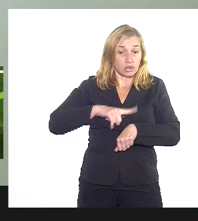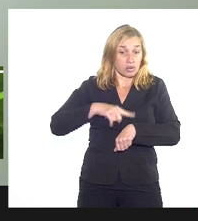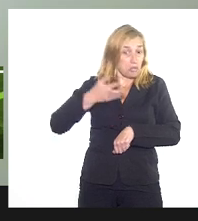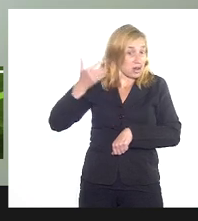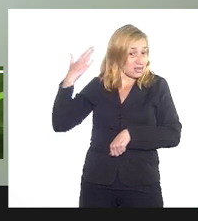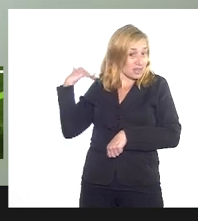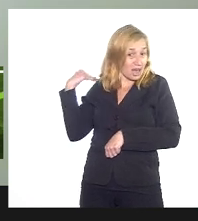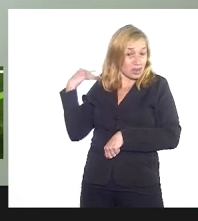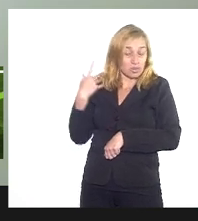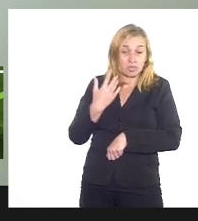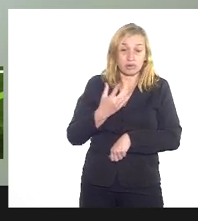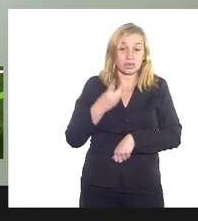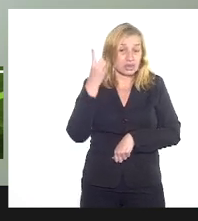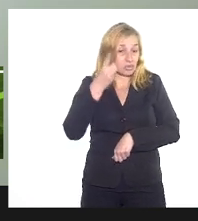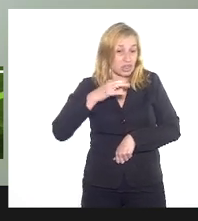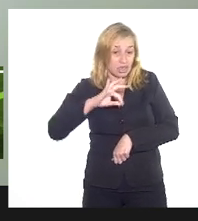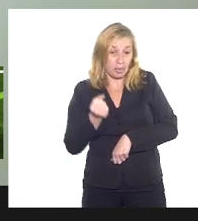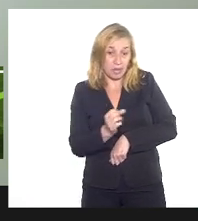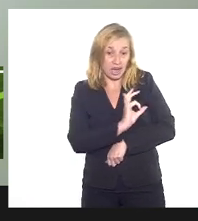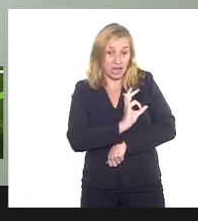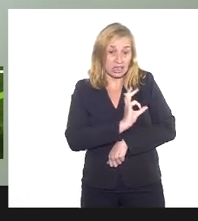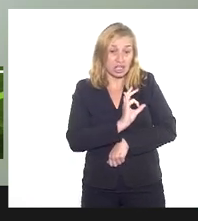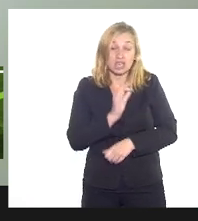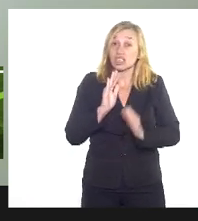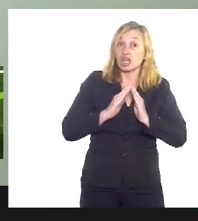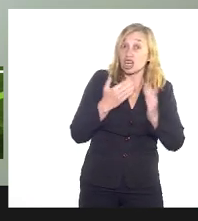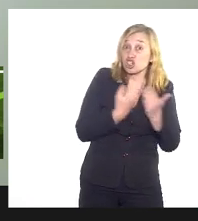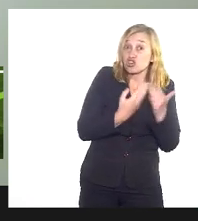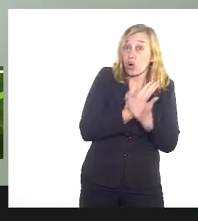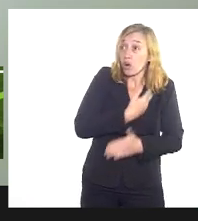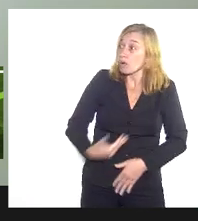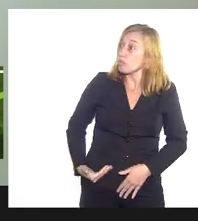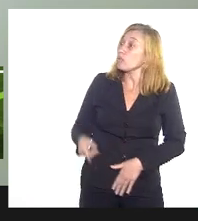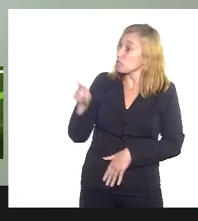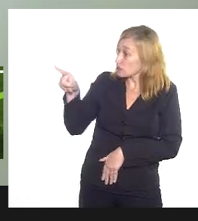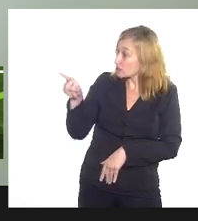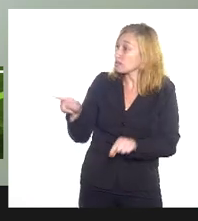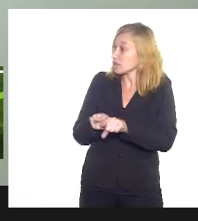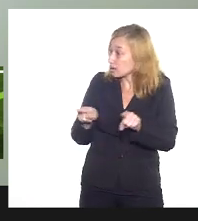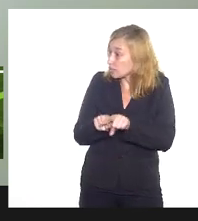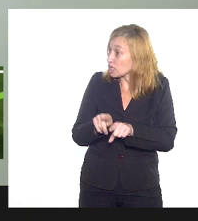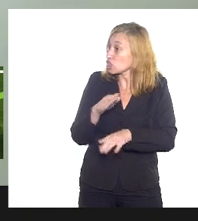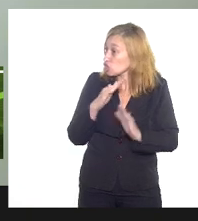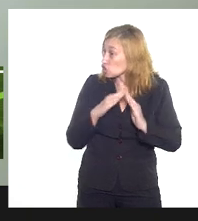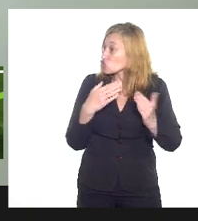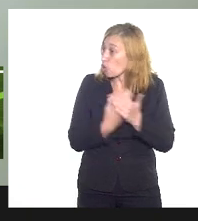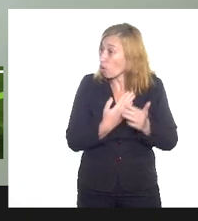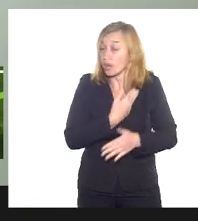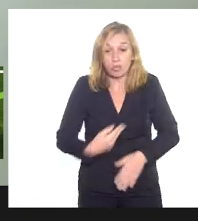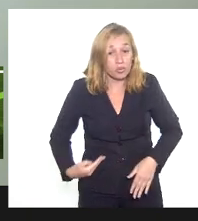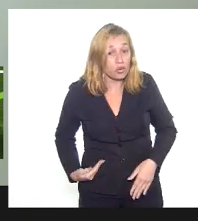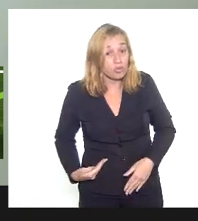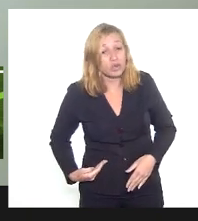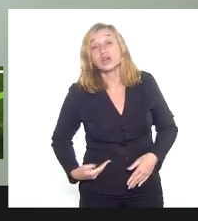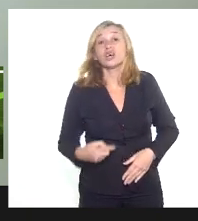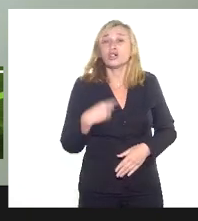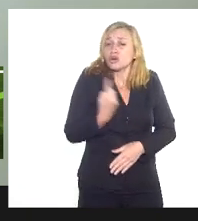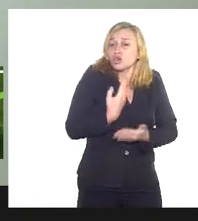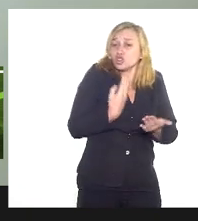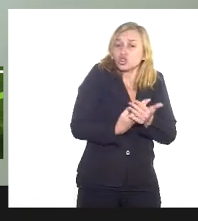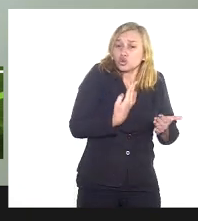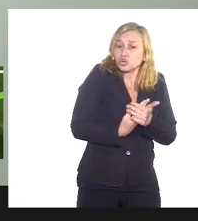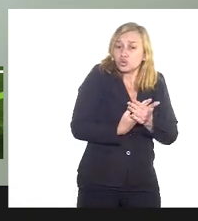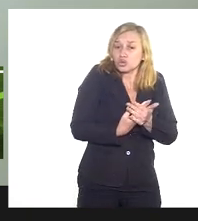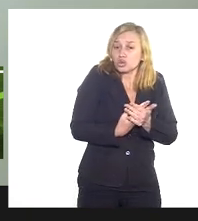época, Marta, da escola pública, que você também passou por escola pública, a Mônica Francisco, nós estudamos